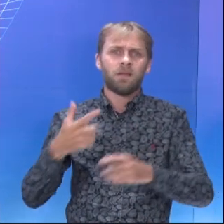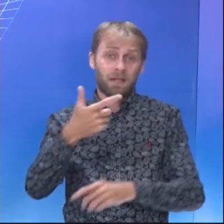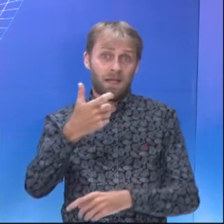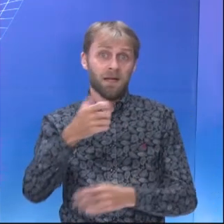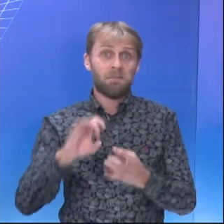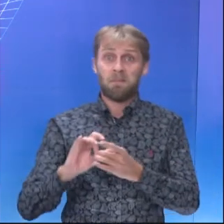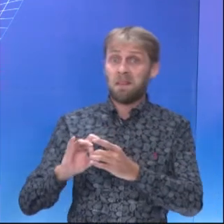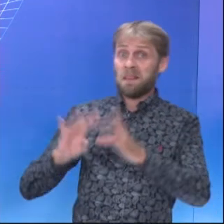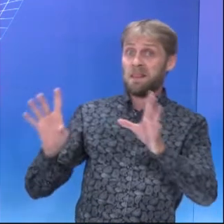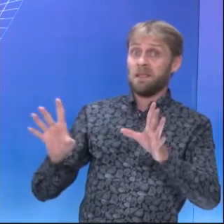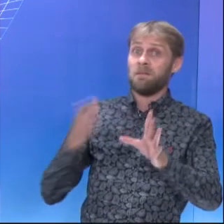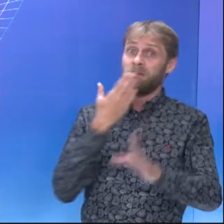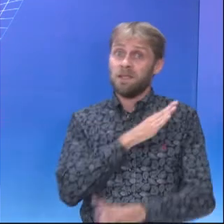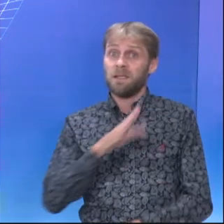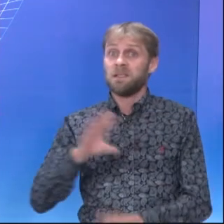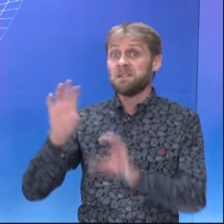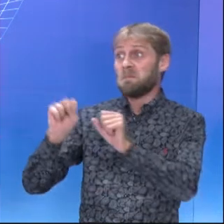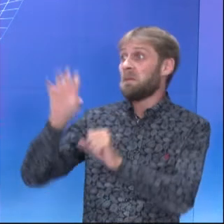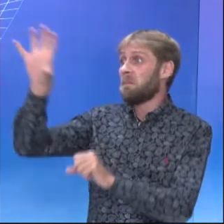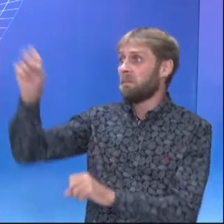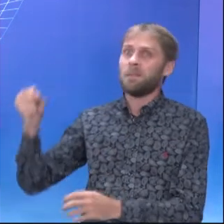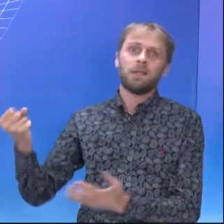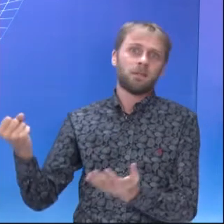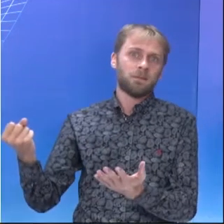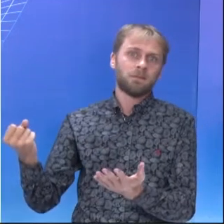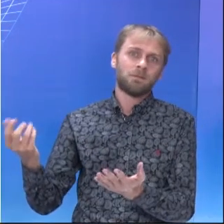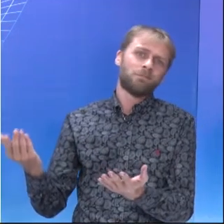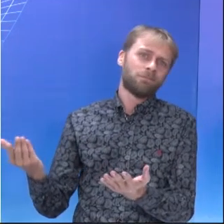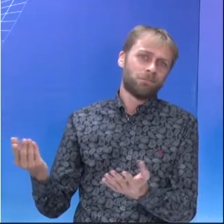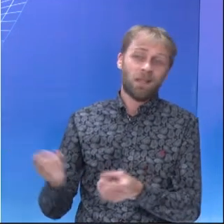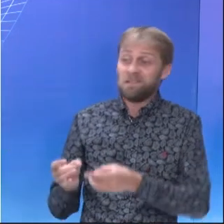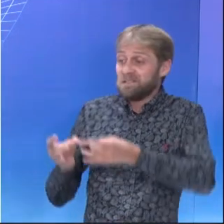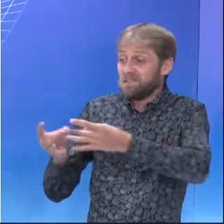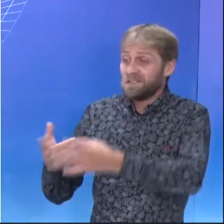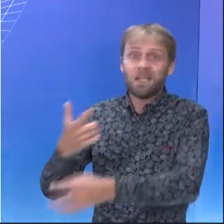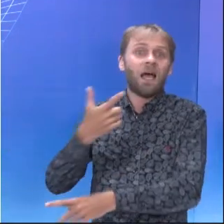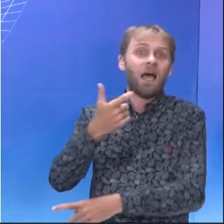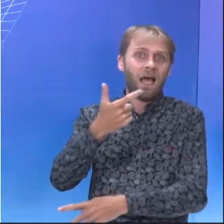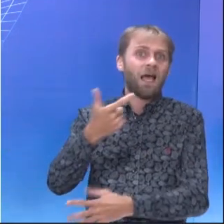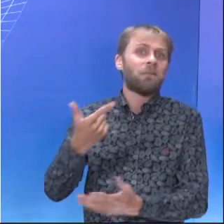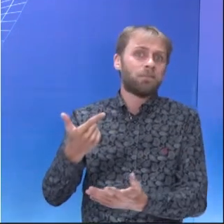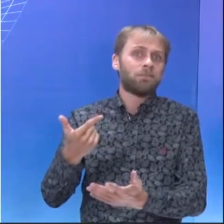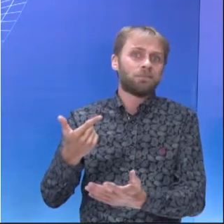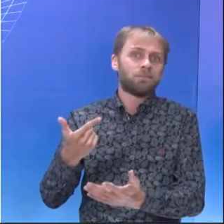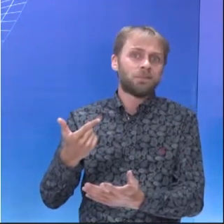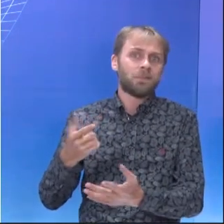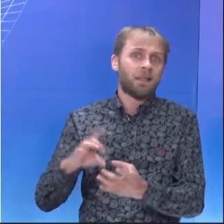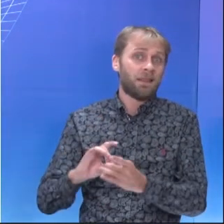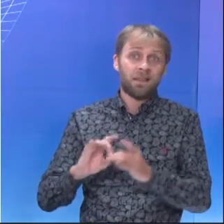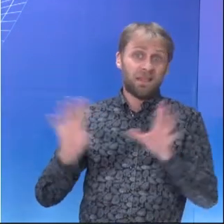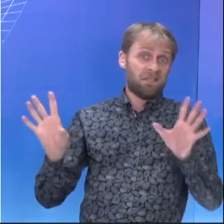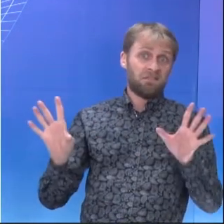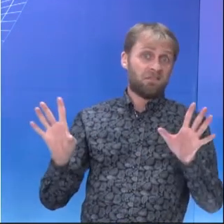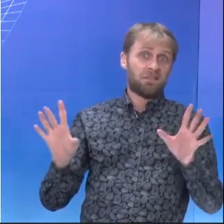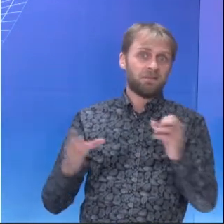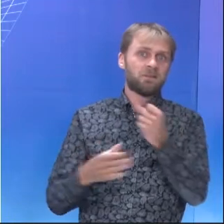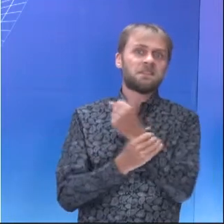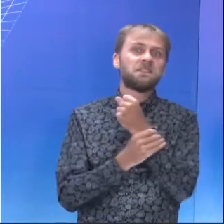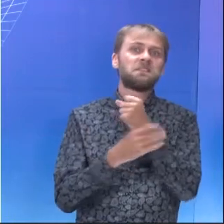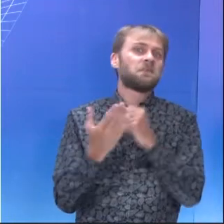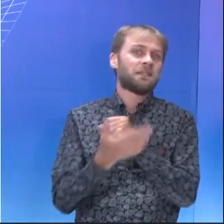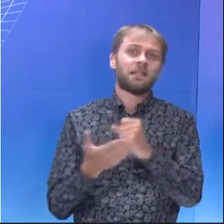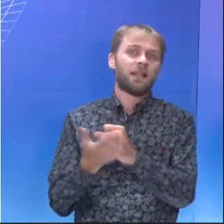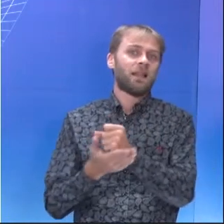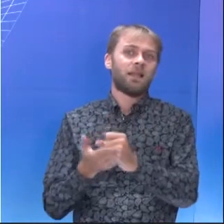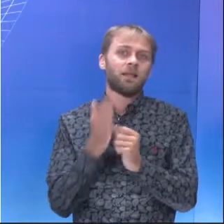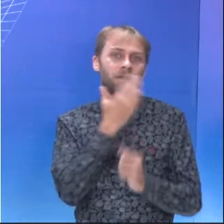a room with young children? Então a pessoa está indignada, né? Que deixar armas de fogo assim, sem nenhuma